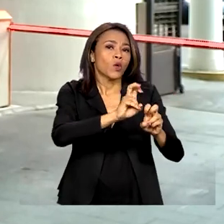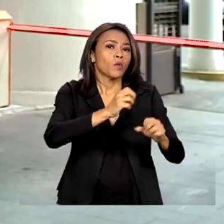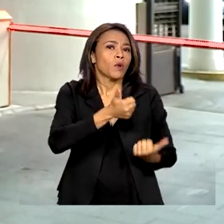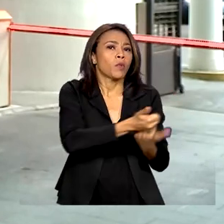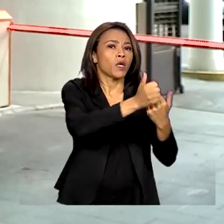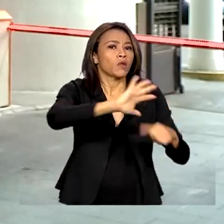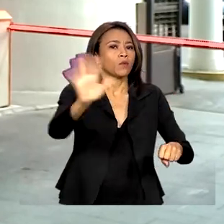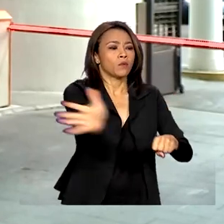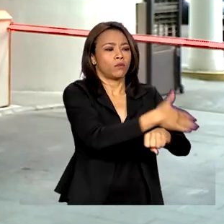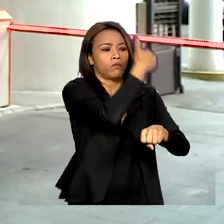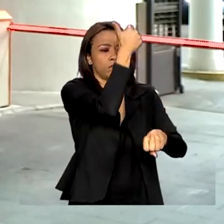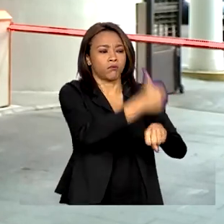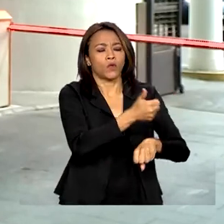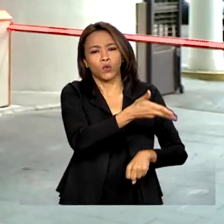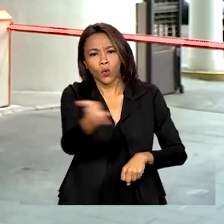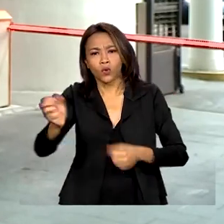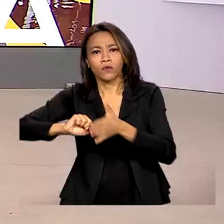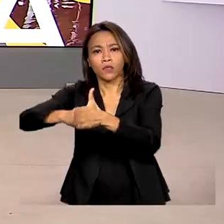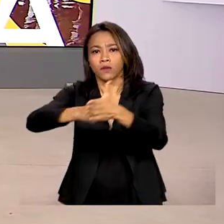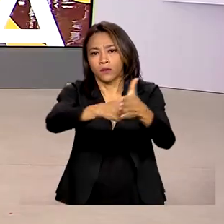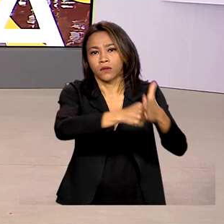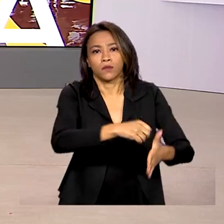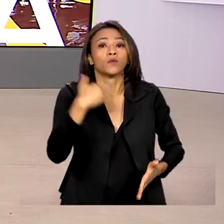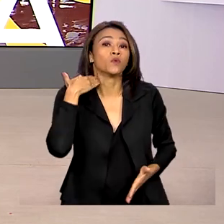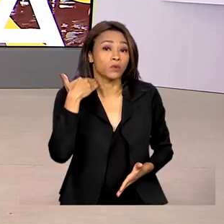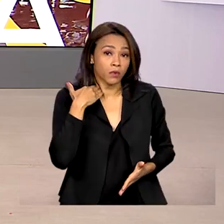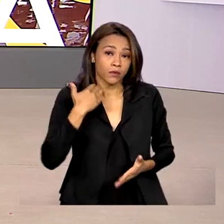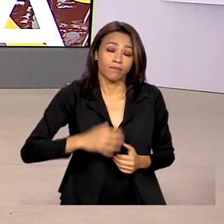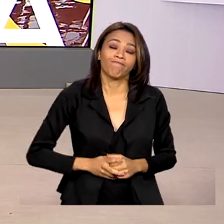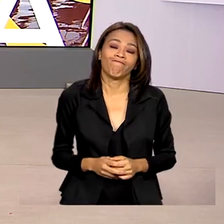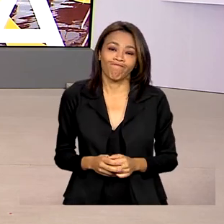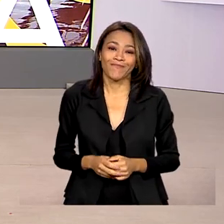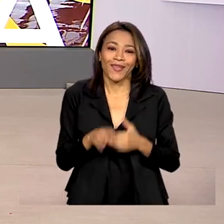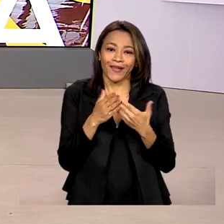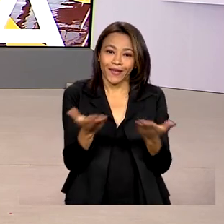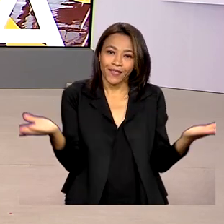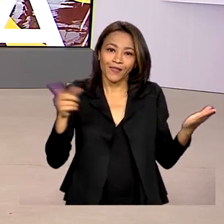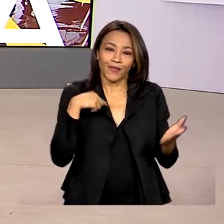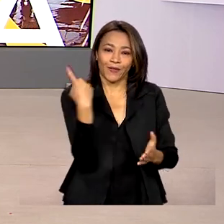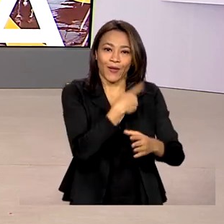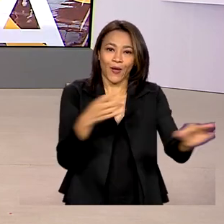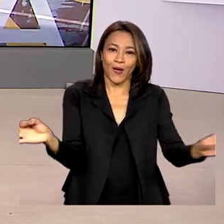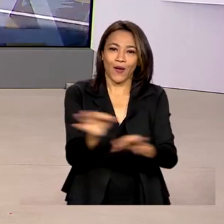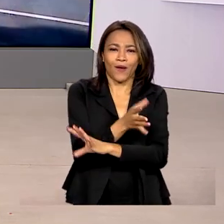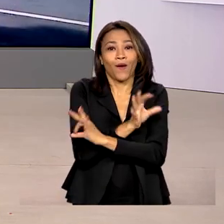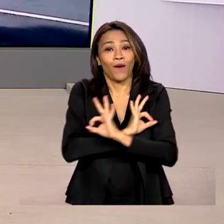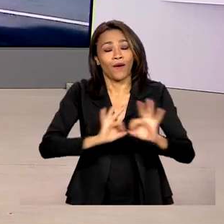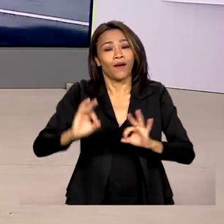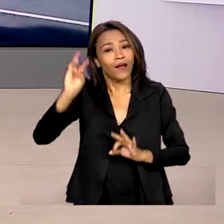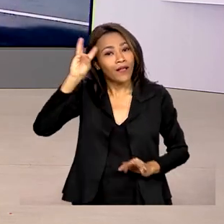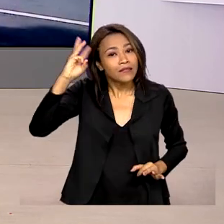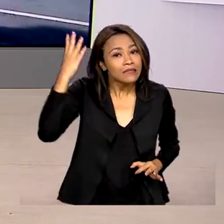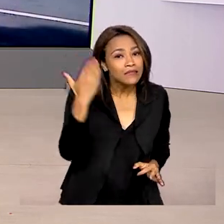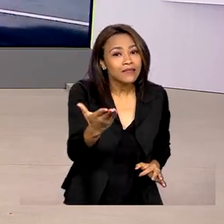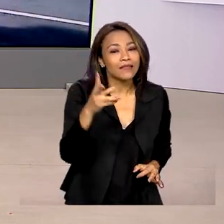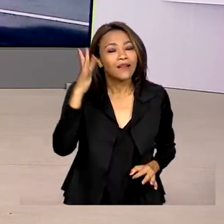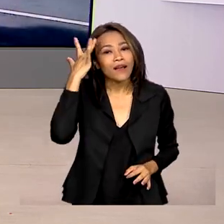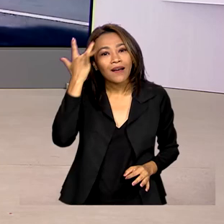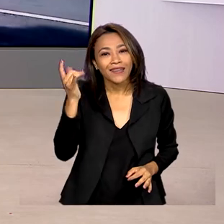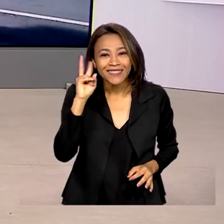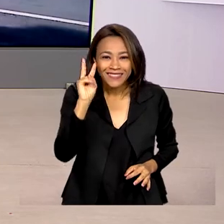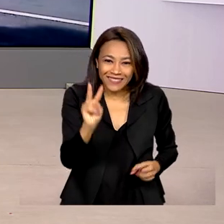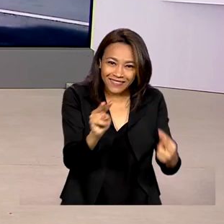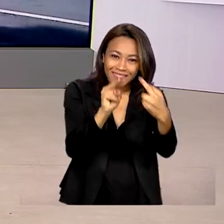ter suas contas bancárias bloqueadas. É isso, o Brasil em Dia fica por aqui. Uma ótima terça-feira para você. Nos vemos